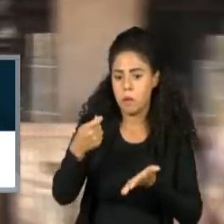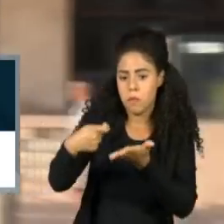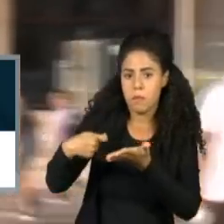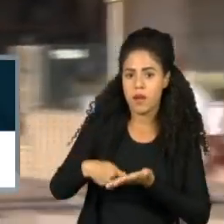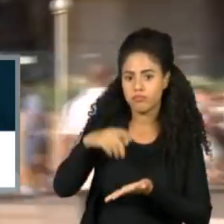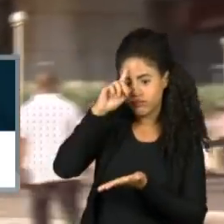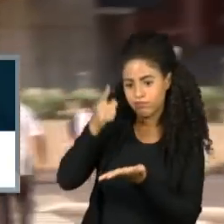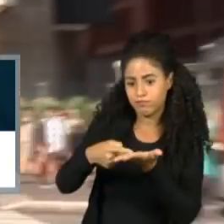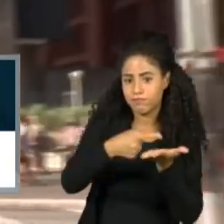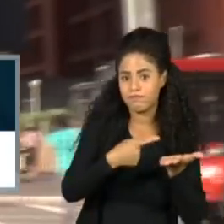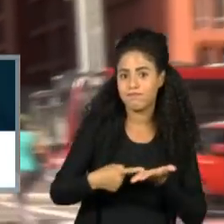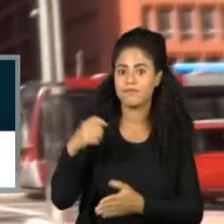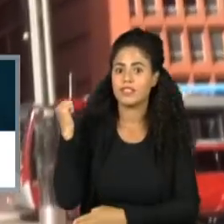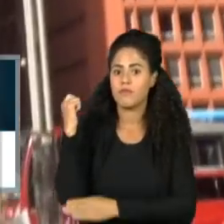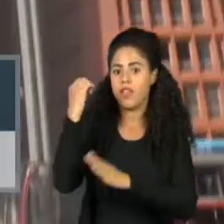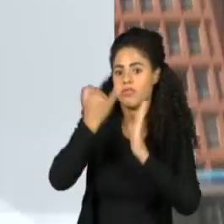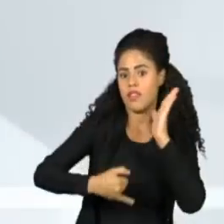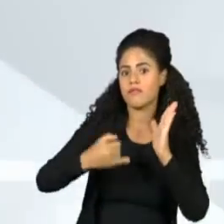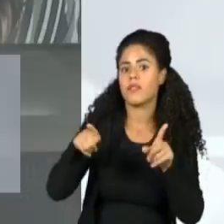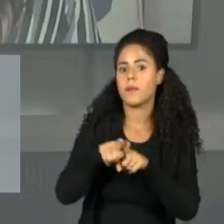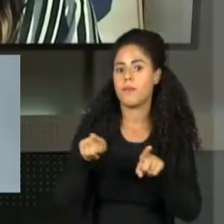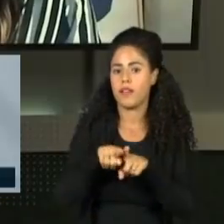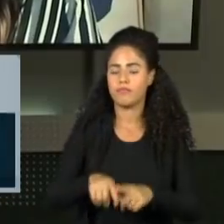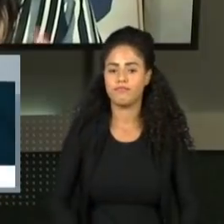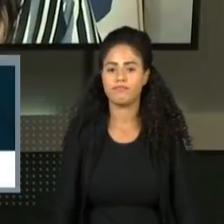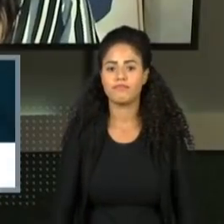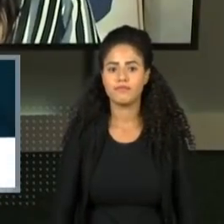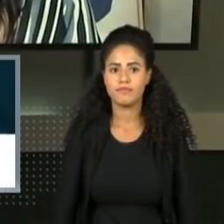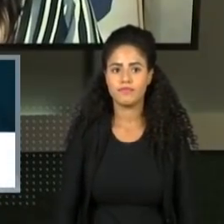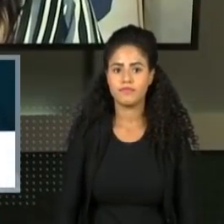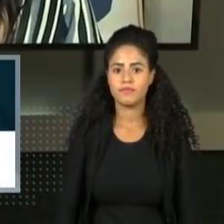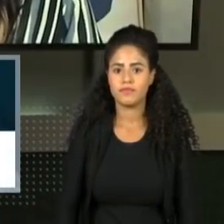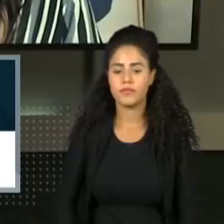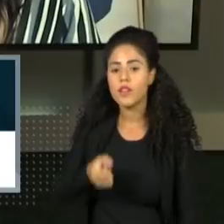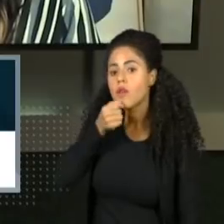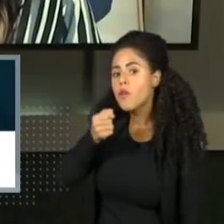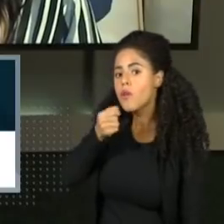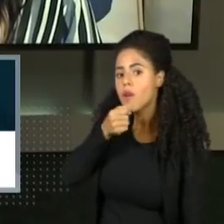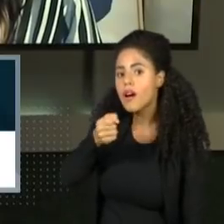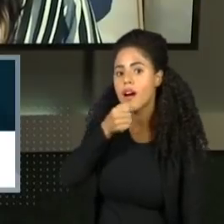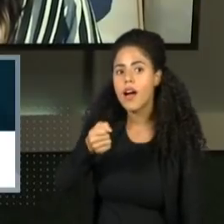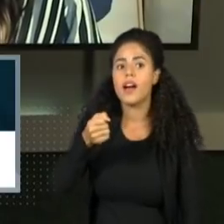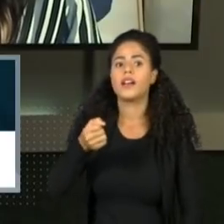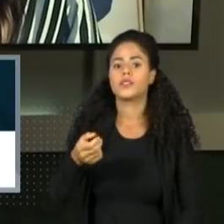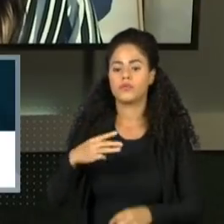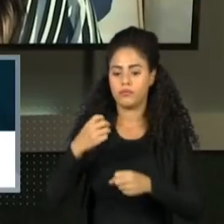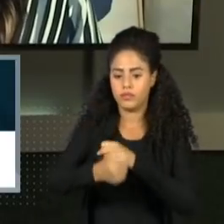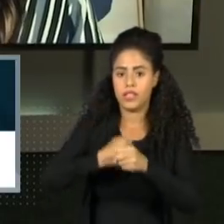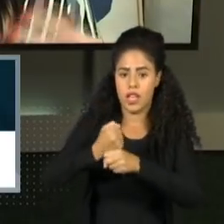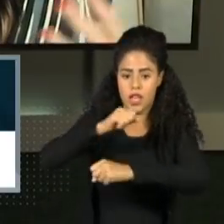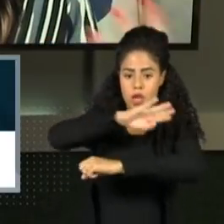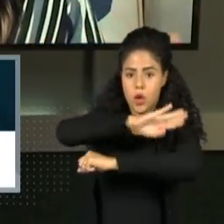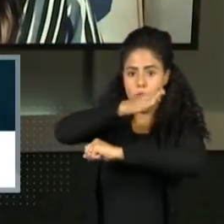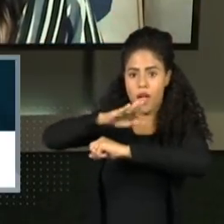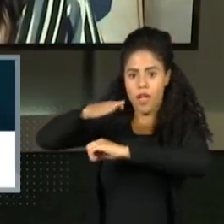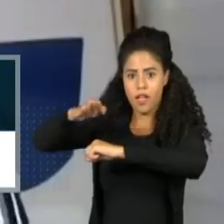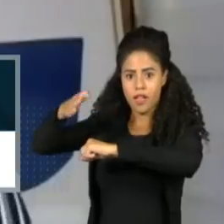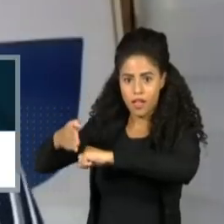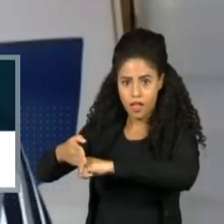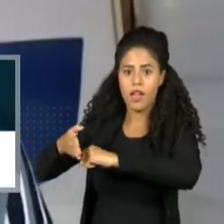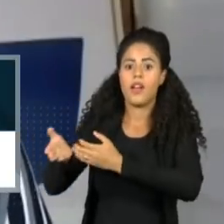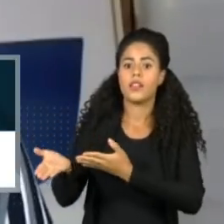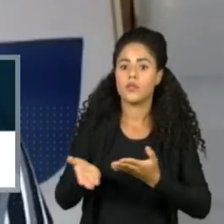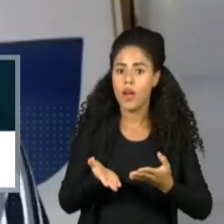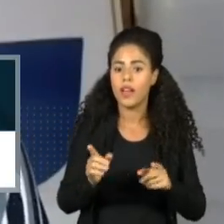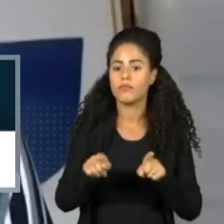ambientais e tributários. E na entrevista de hoje, os três anos da tragédia de Brumadinho.